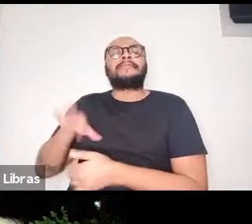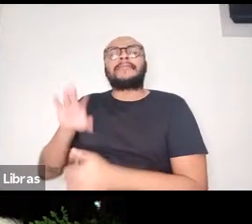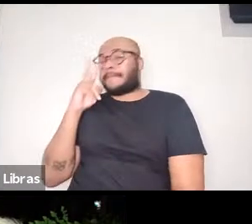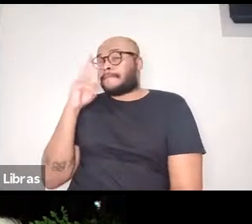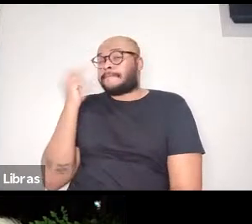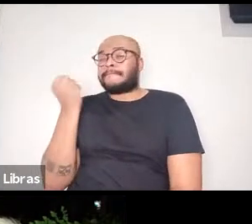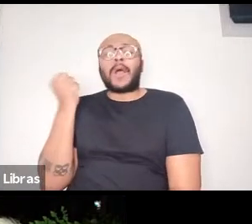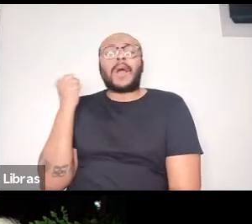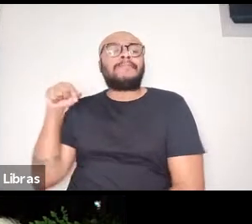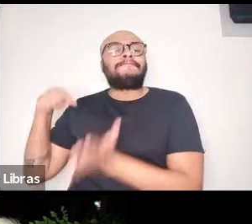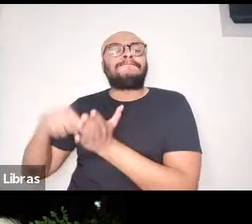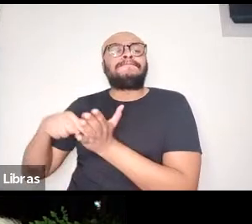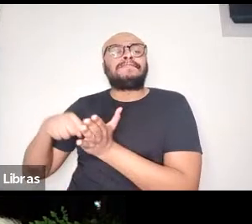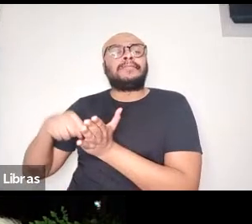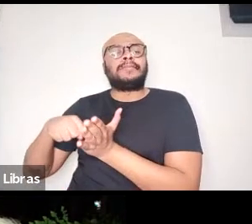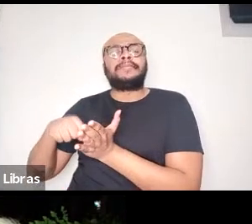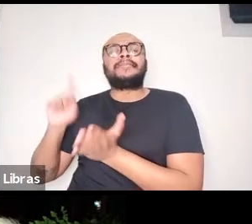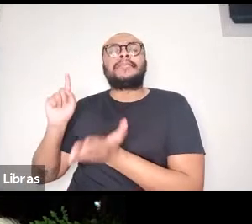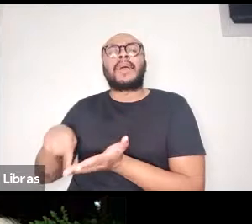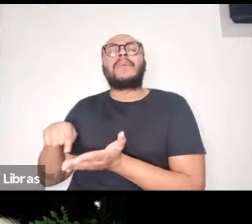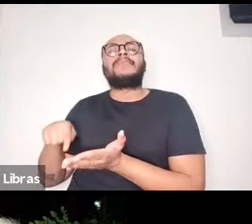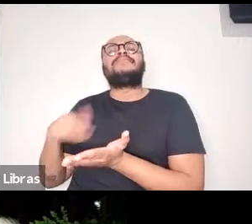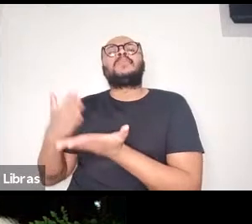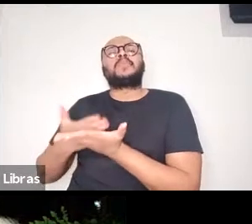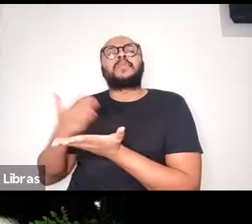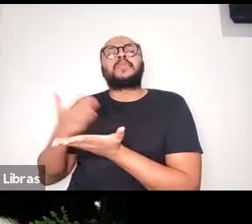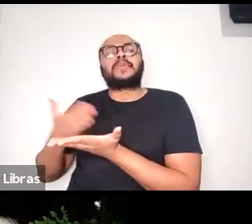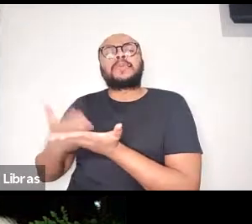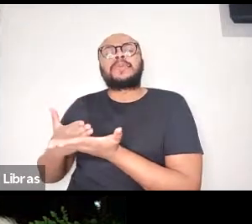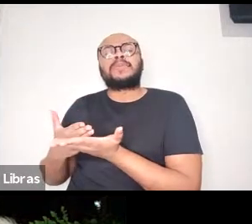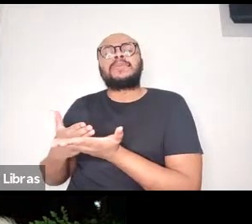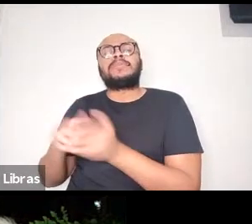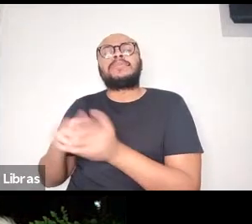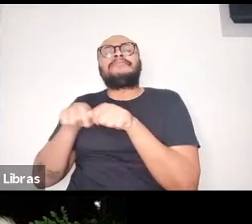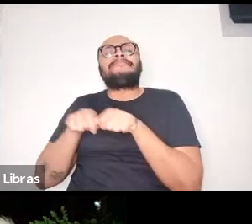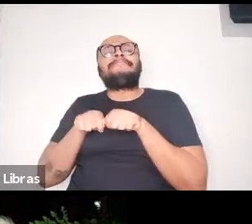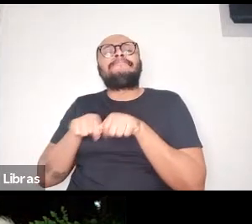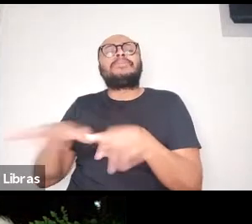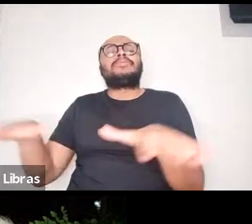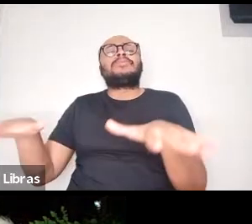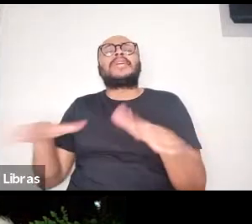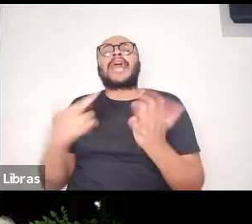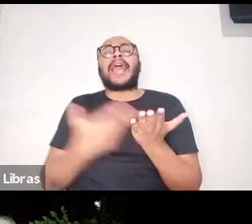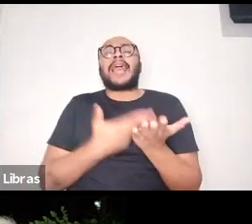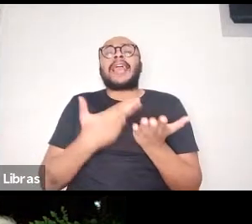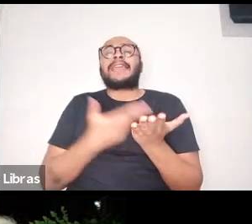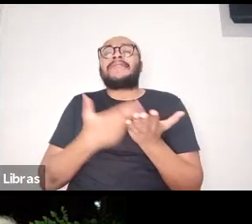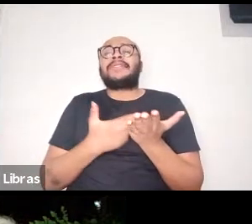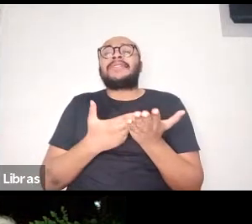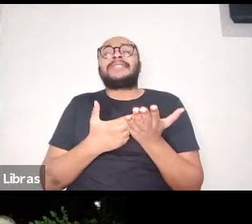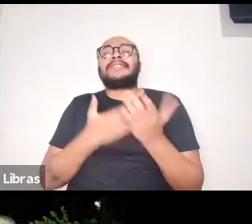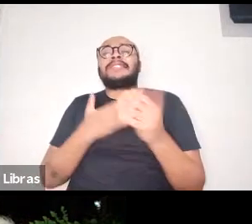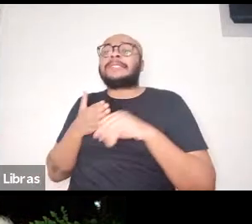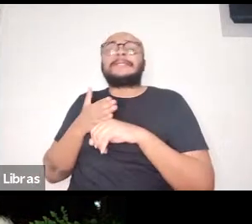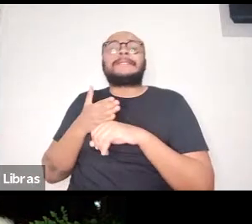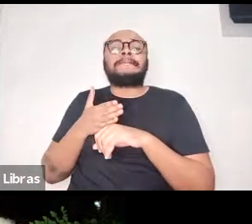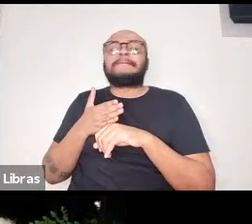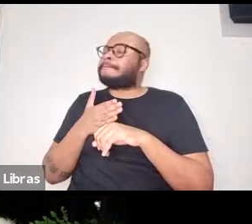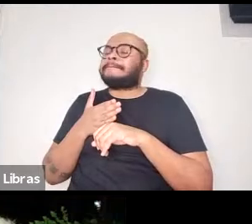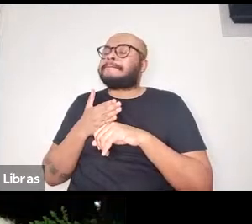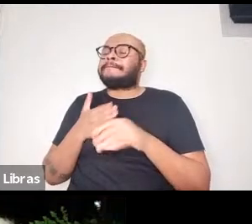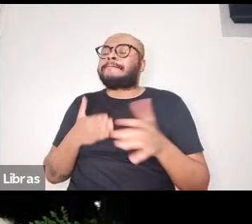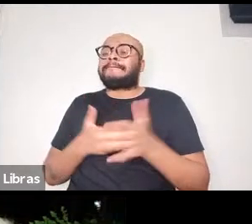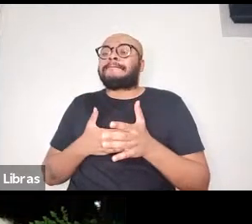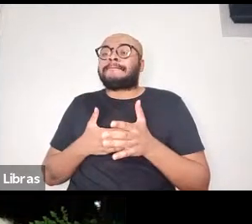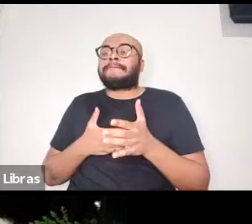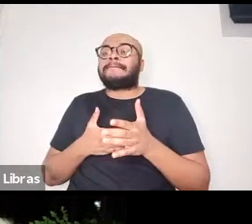para lugares onde as revistas talvez não cheguem, talvez